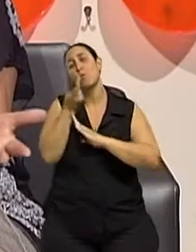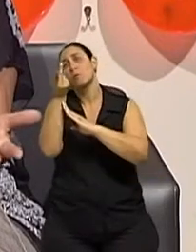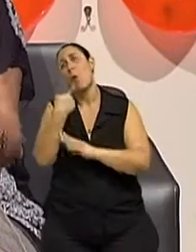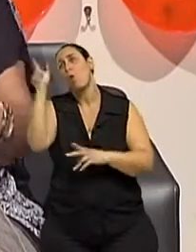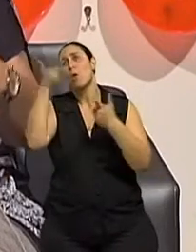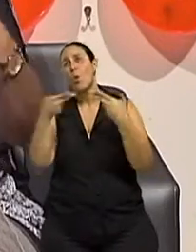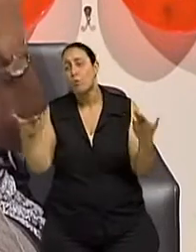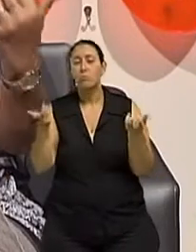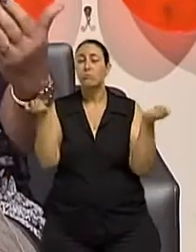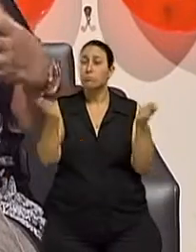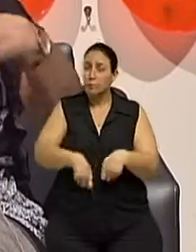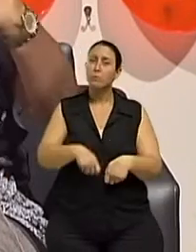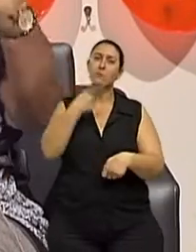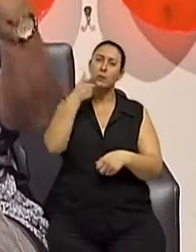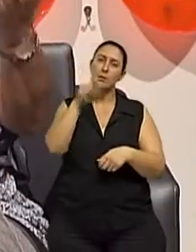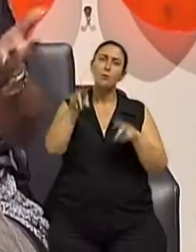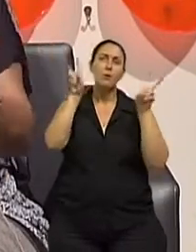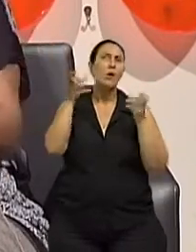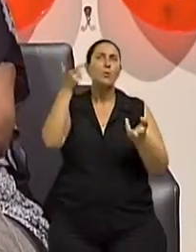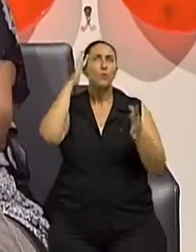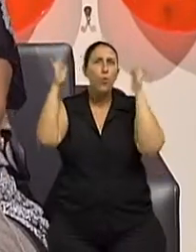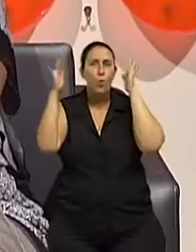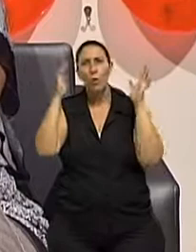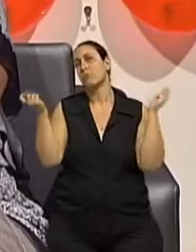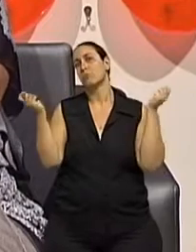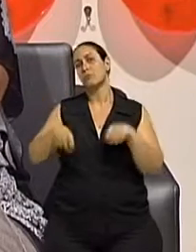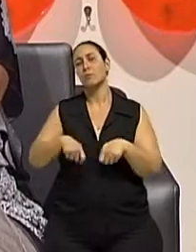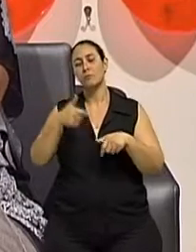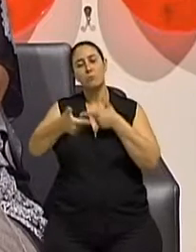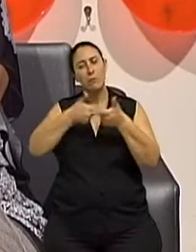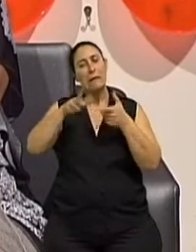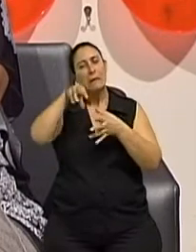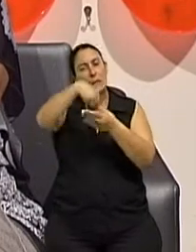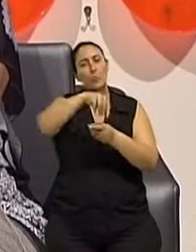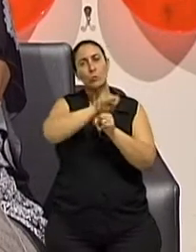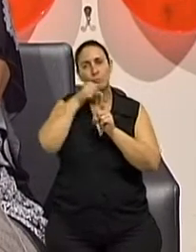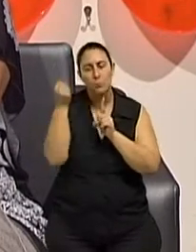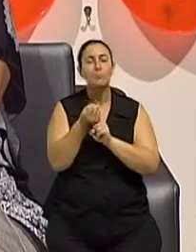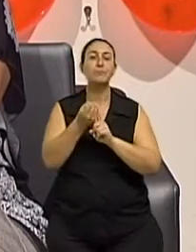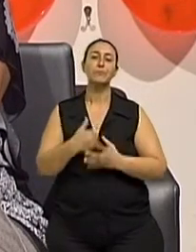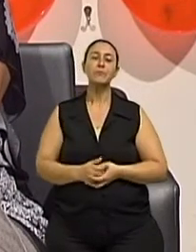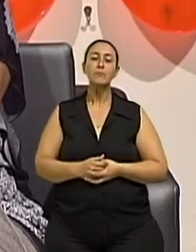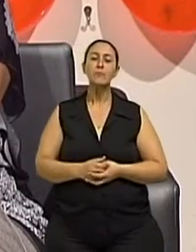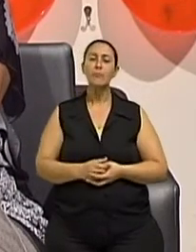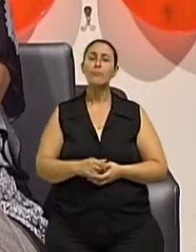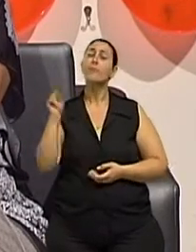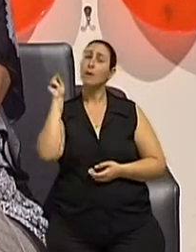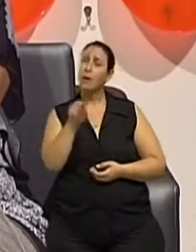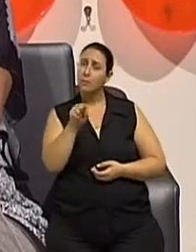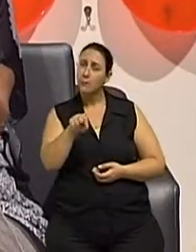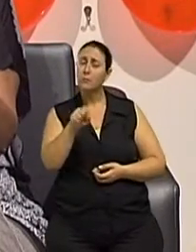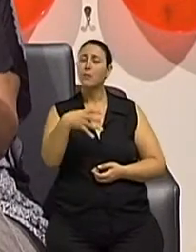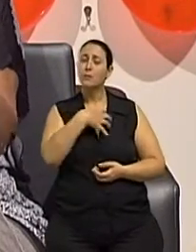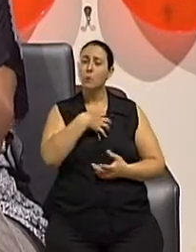coisa que podia ser um sonho, um outro aspecto a ser trabalhado na sociedade, né? E essa questão